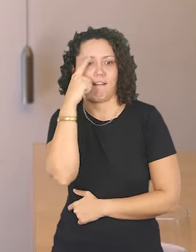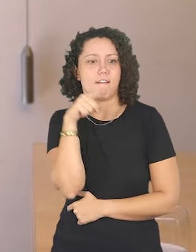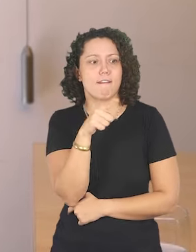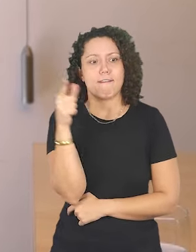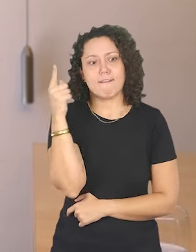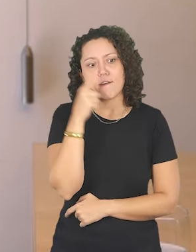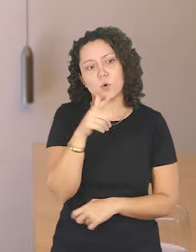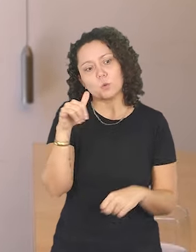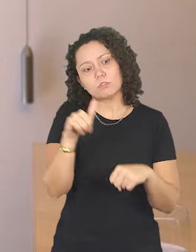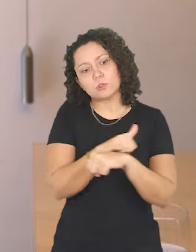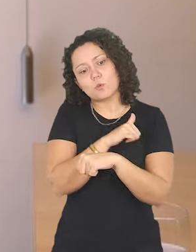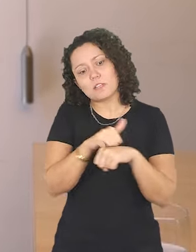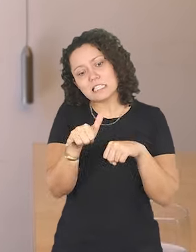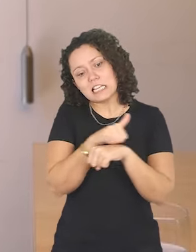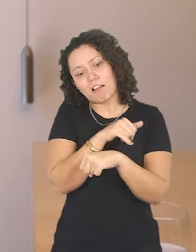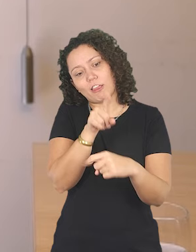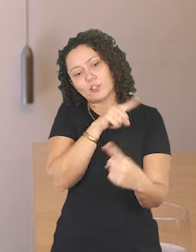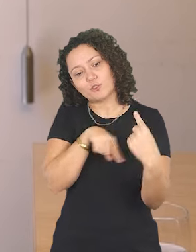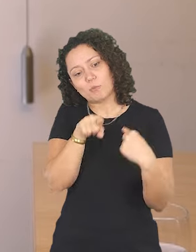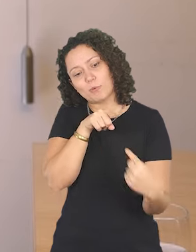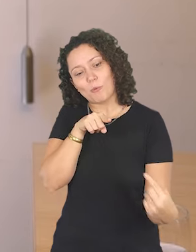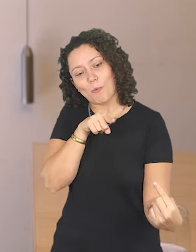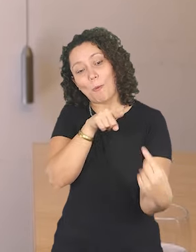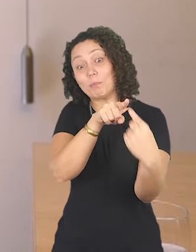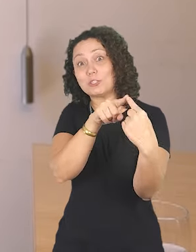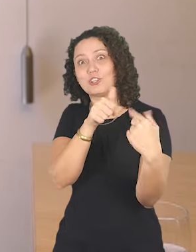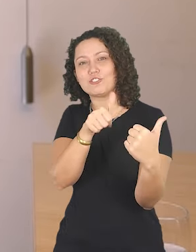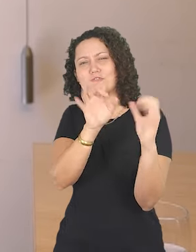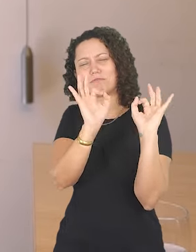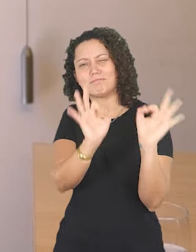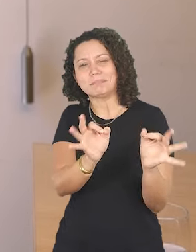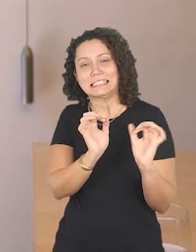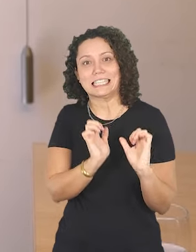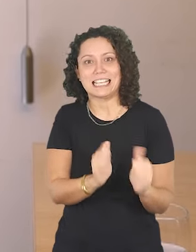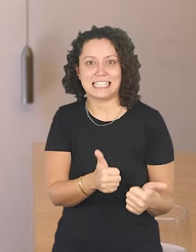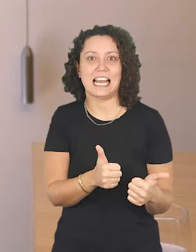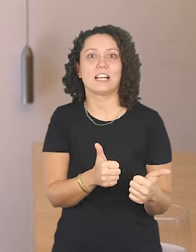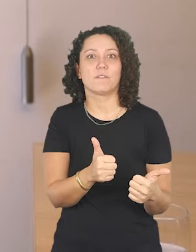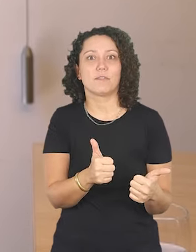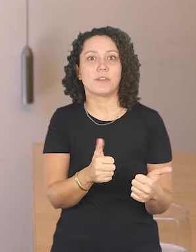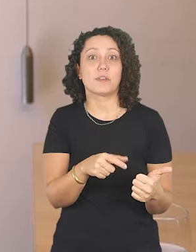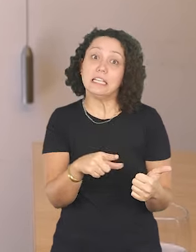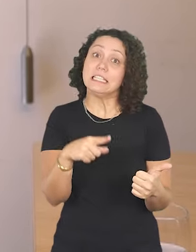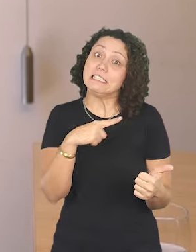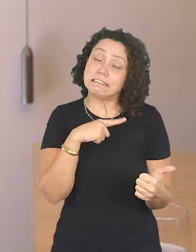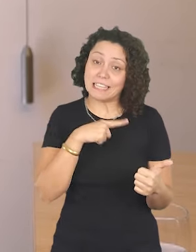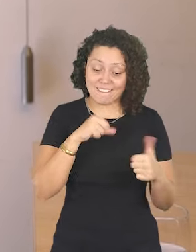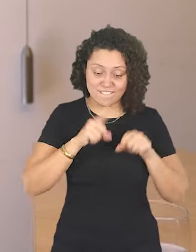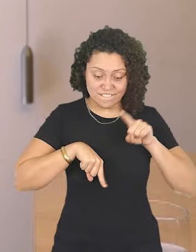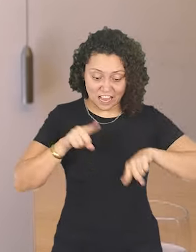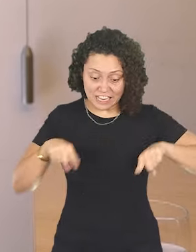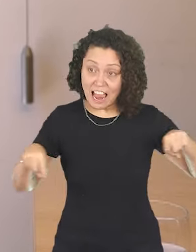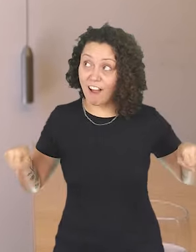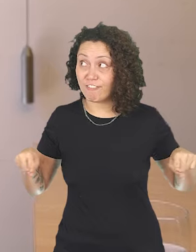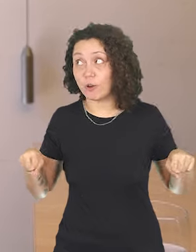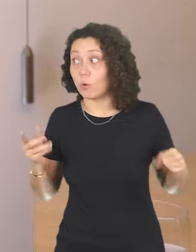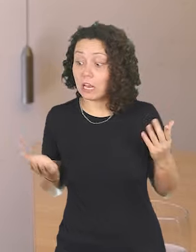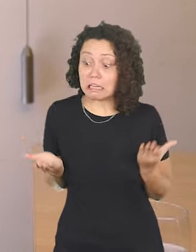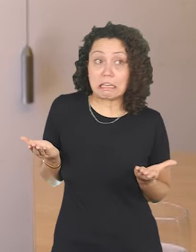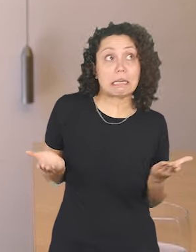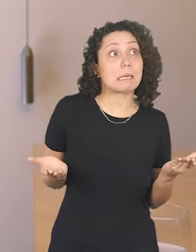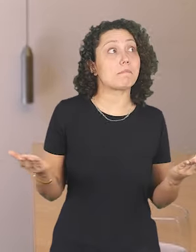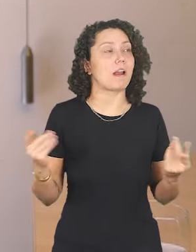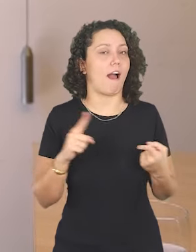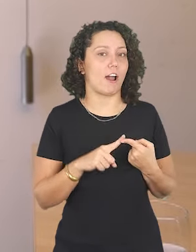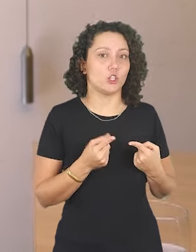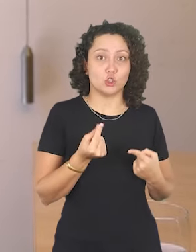para chegar nesse seu... conseguir chegar no objetivo equilibrando uma série de variáveis. Essas